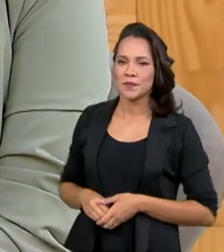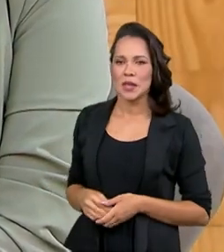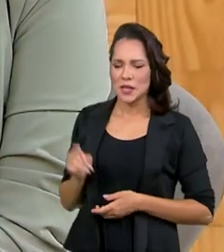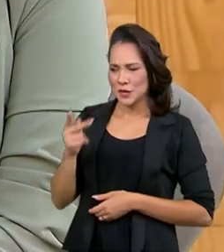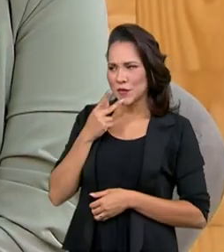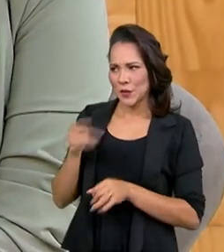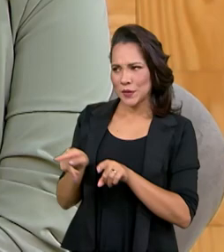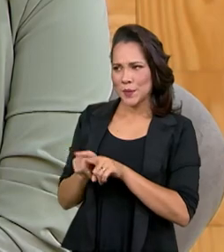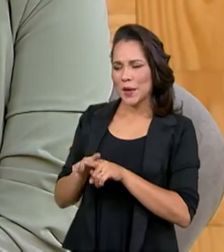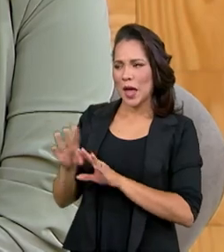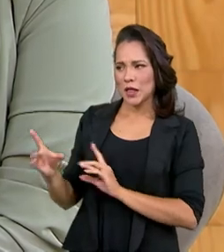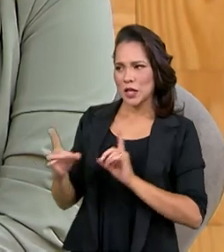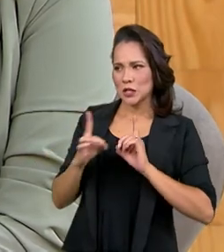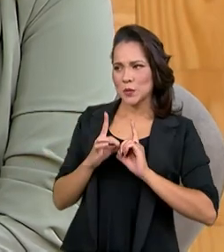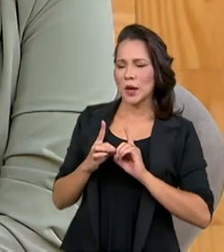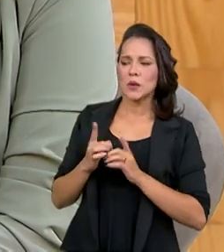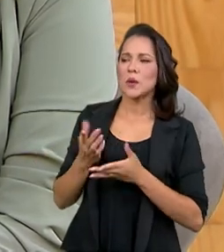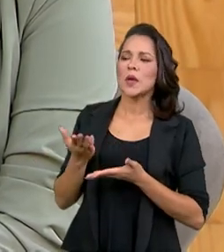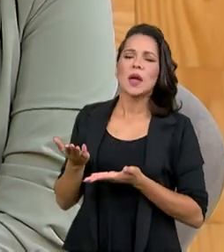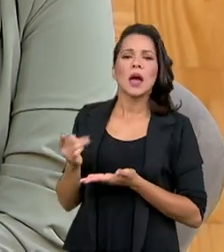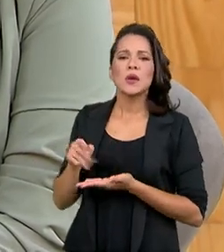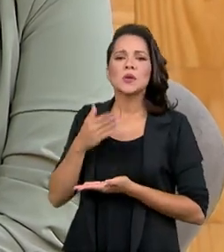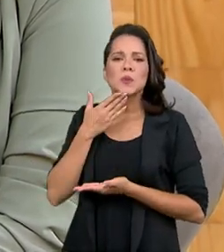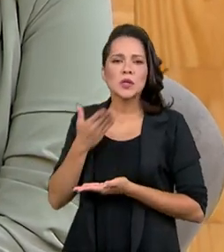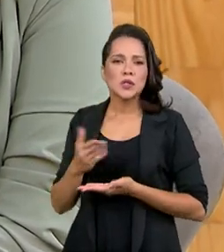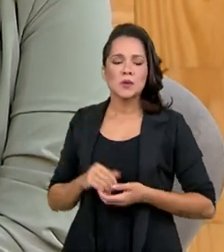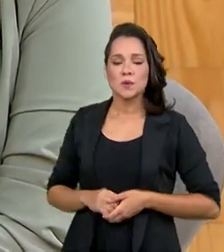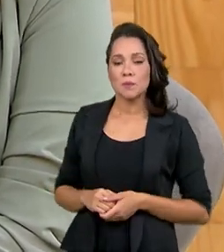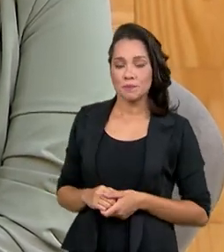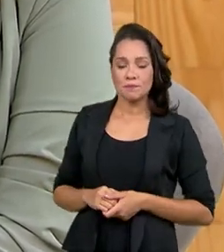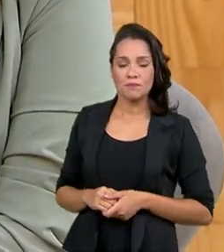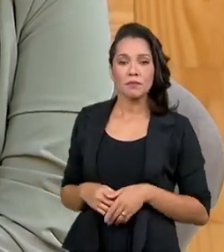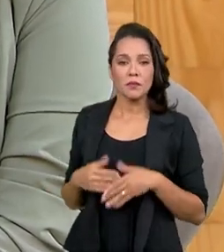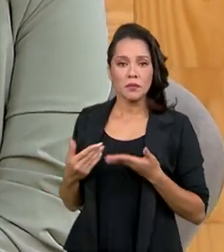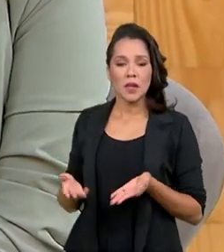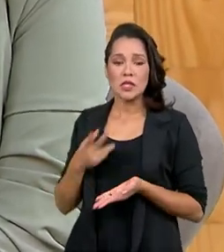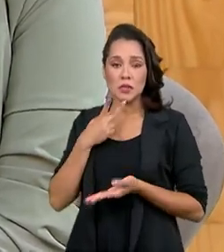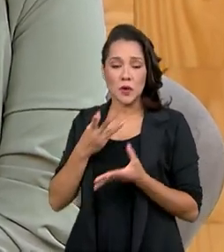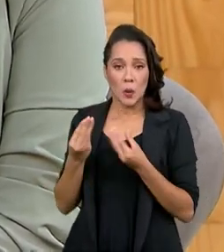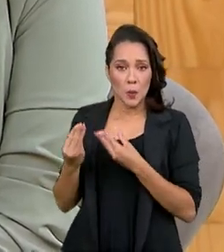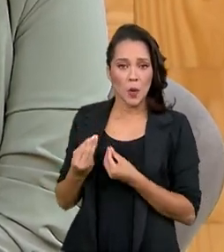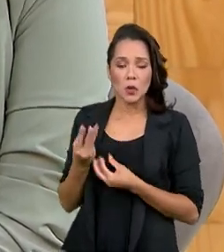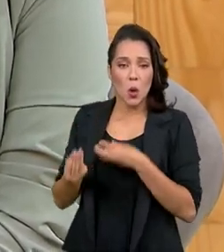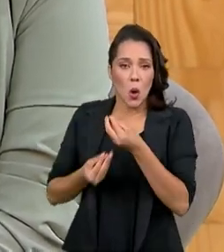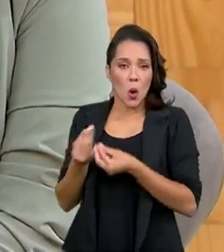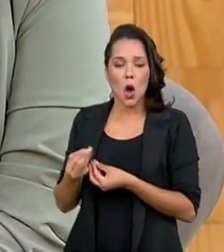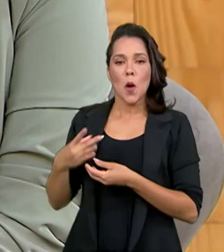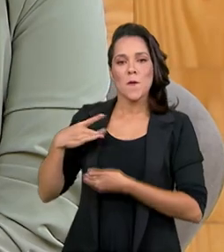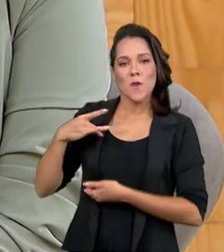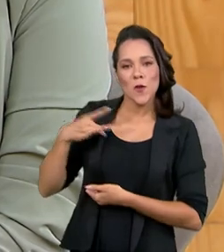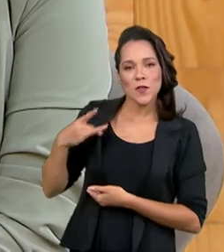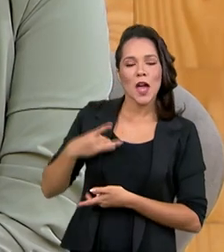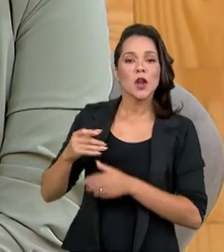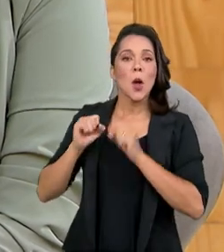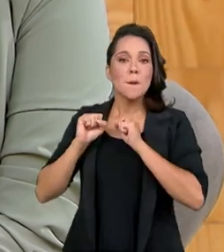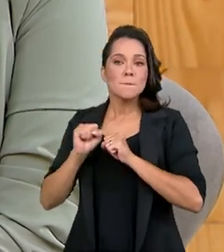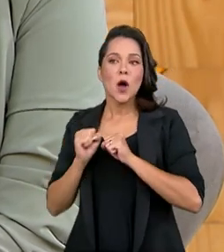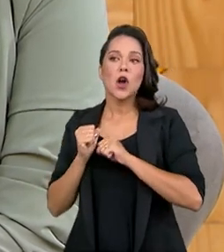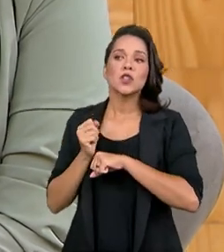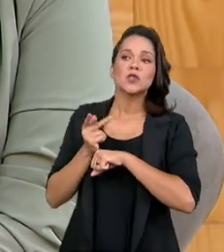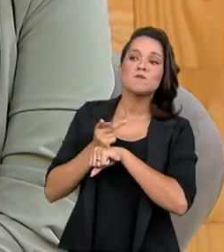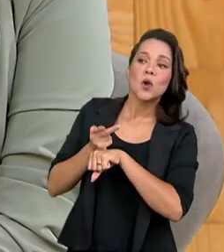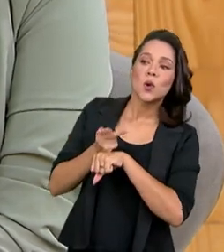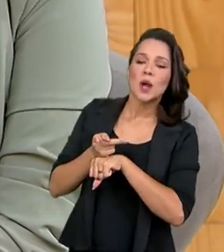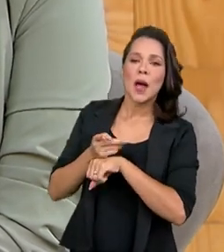mencionou também o atendimento às demandas, e aí a gente falou muito sobre como os voluntários podem procurar